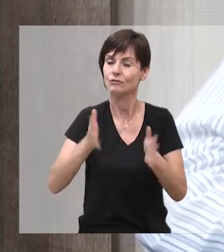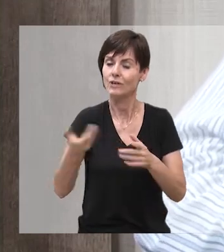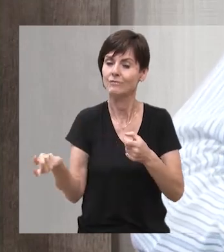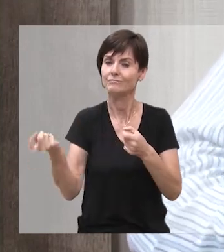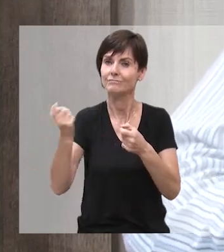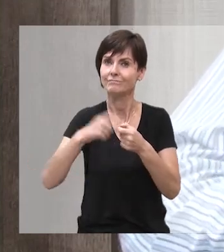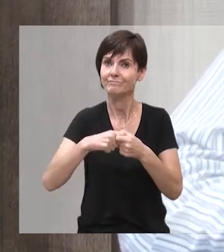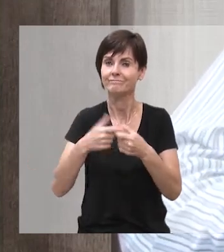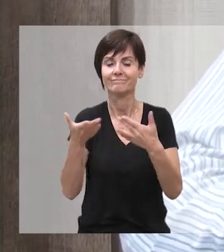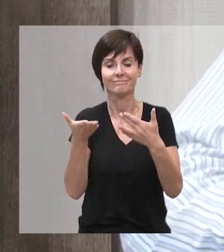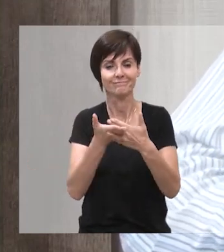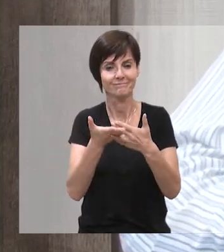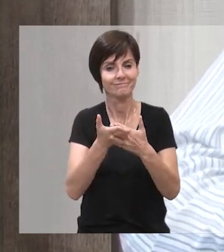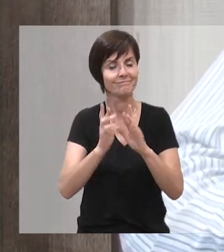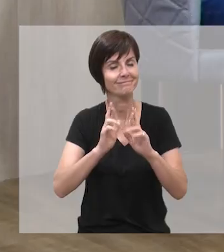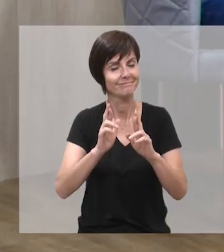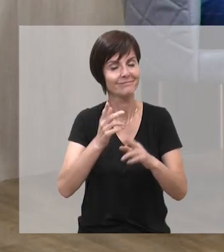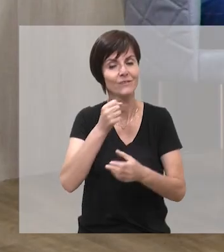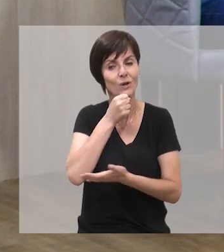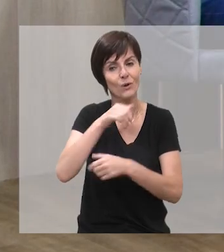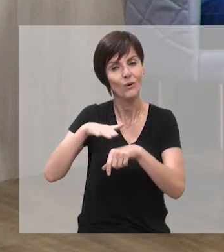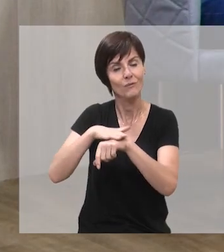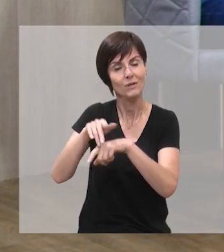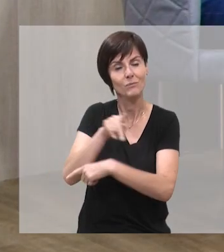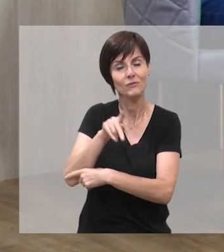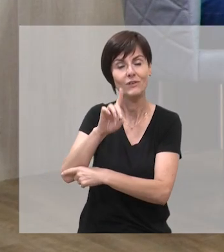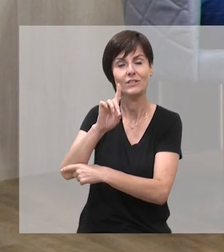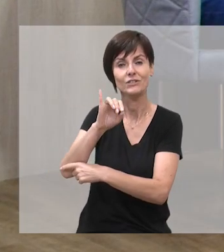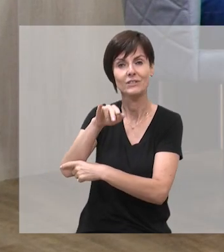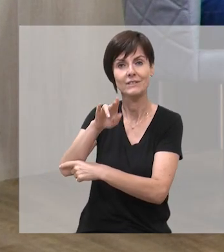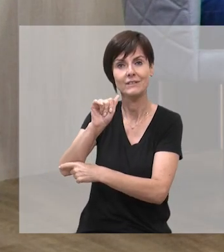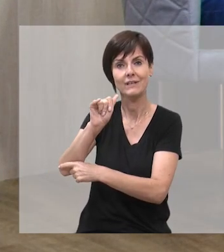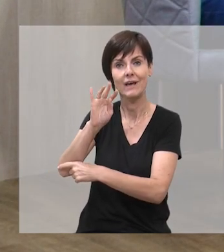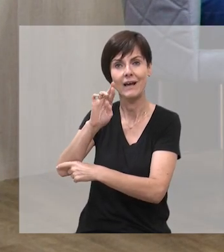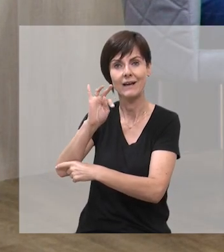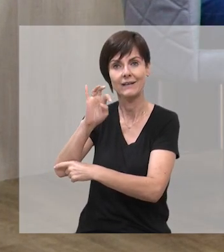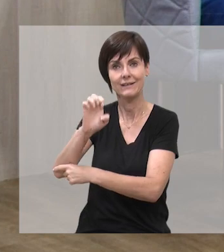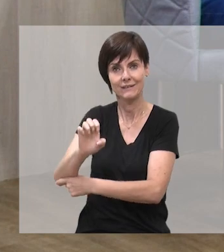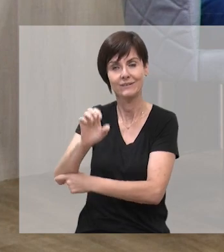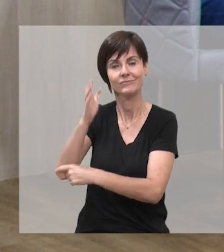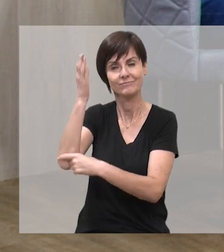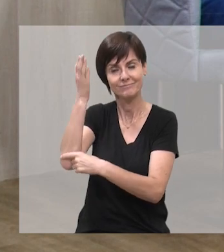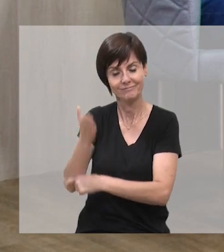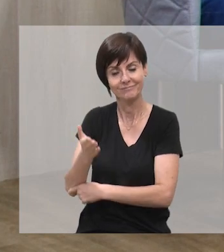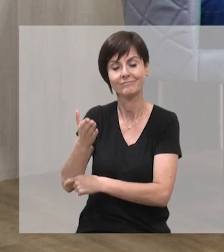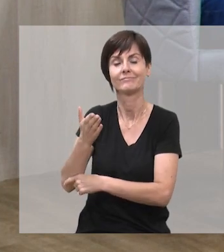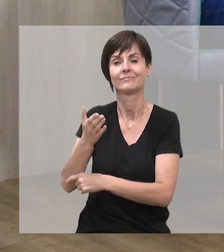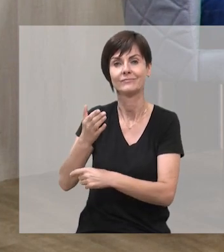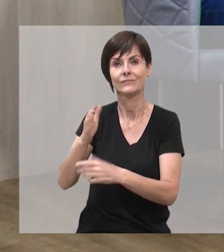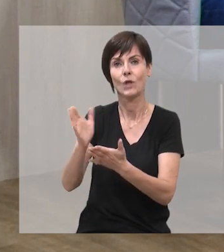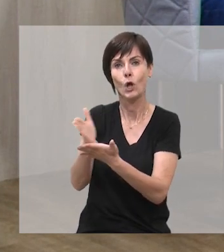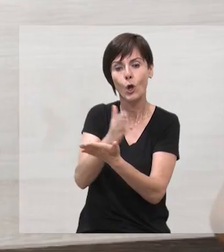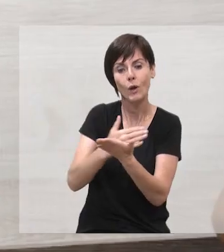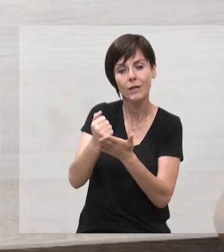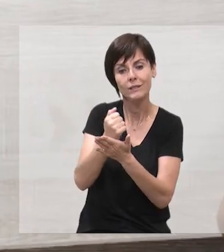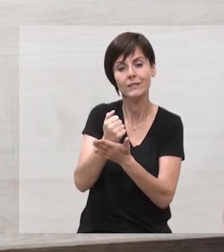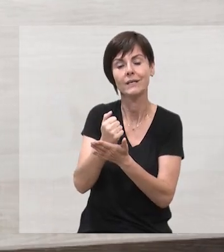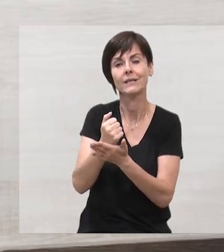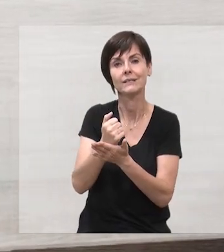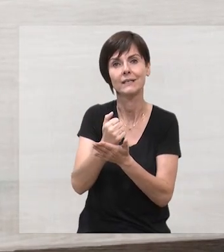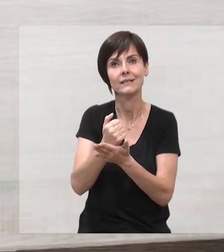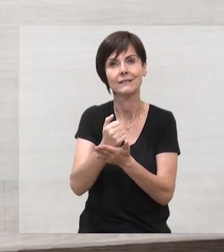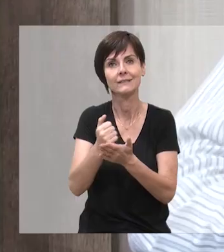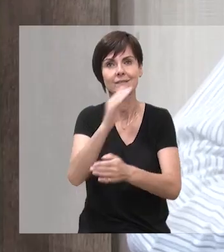panorama dos autores envolvidos aqui. Igor Luquezzi, que te ajudou na organização da obra.